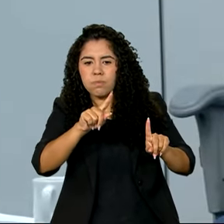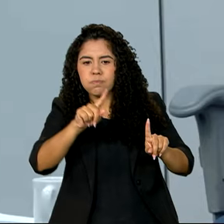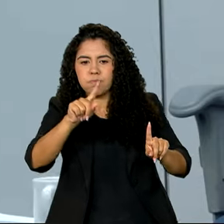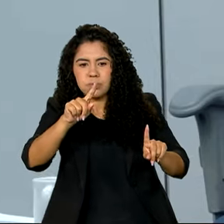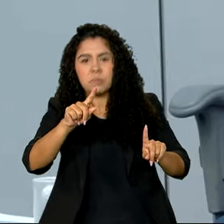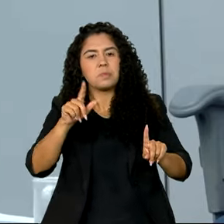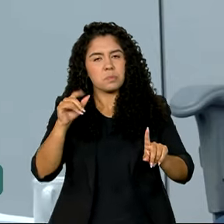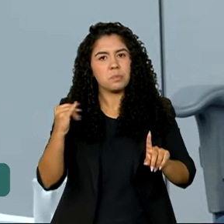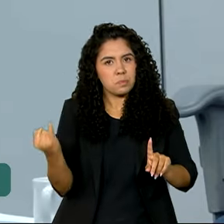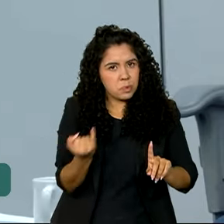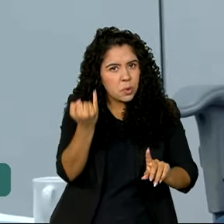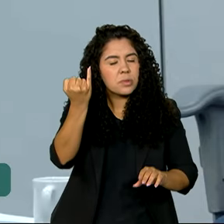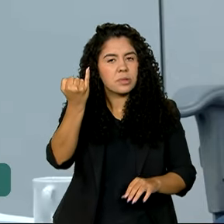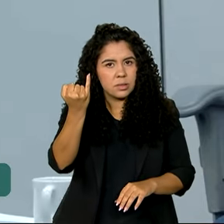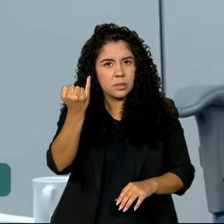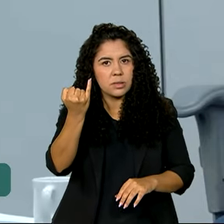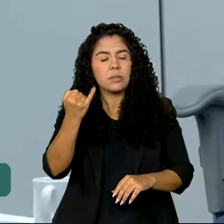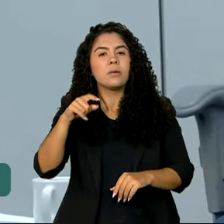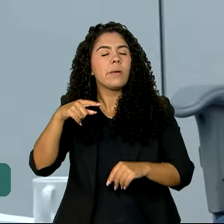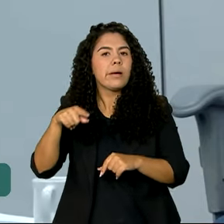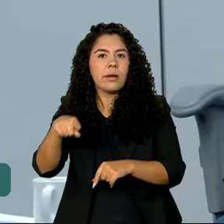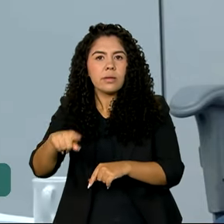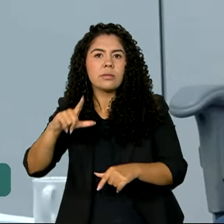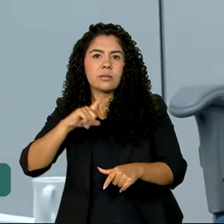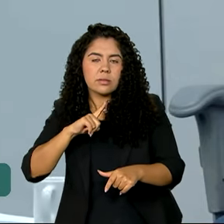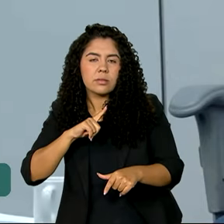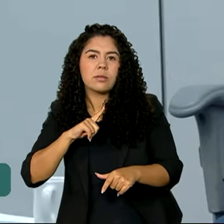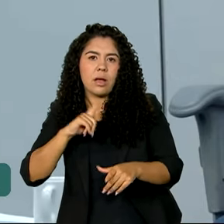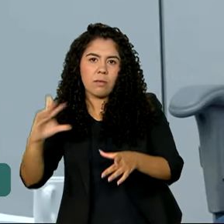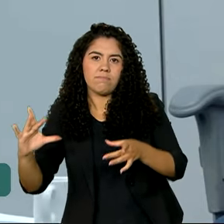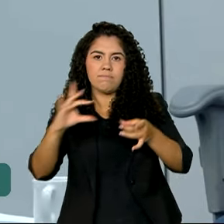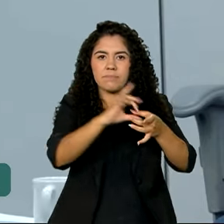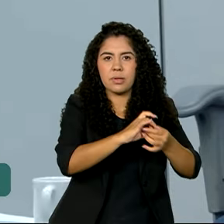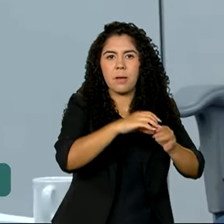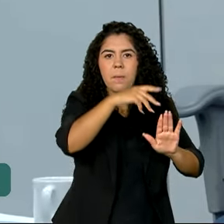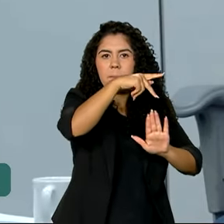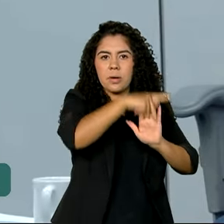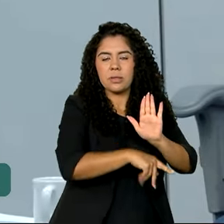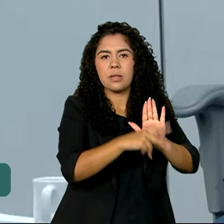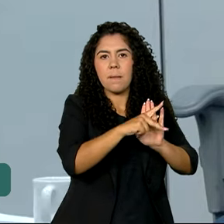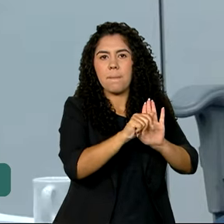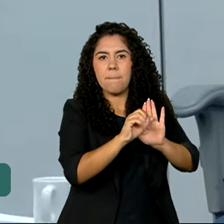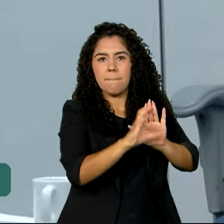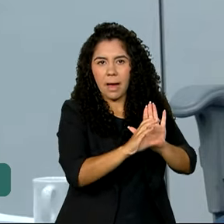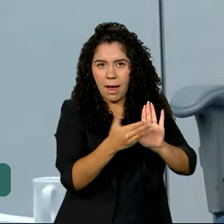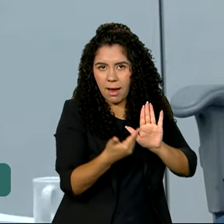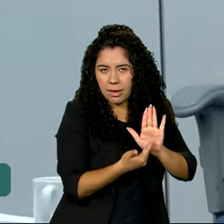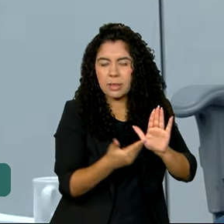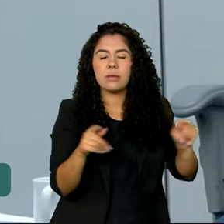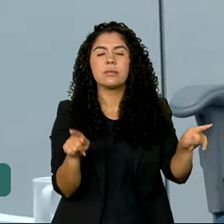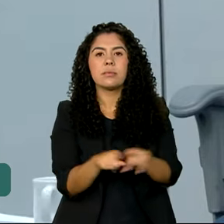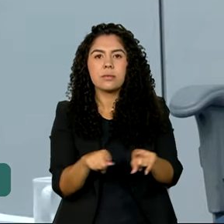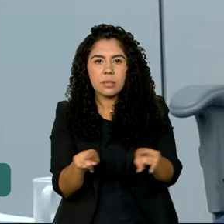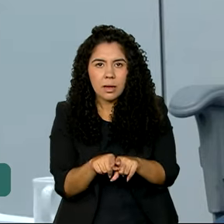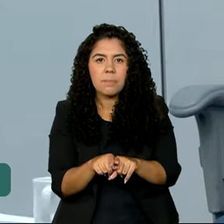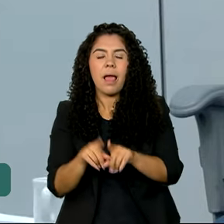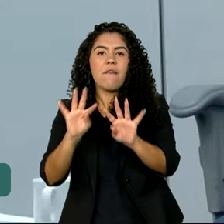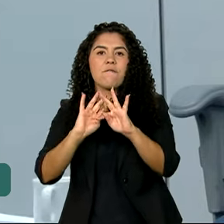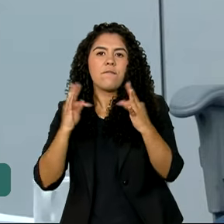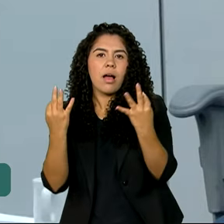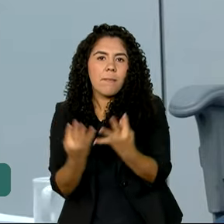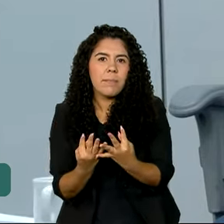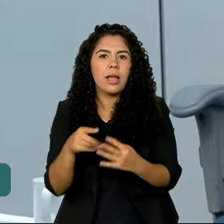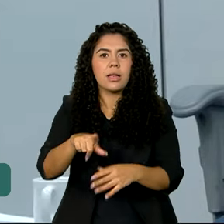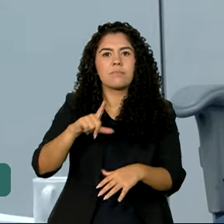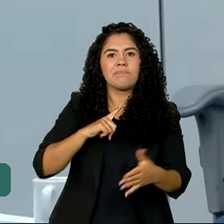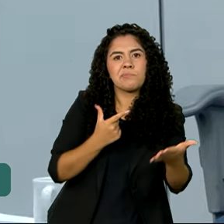seguramente está associado ao reflexo do PAC, ao aumento de capacidade de consumo das famílias.